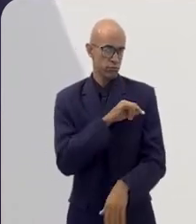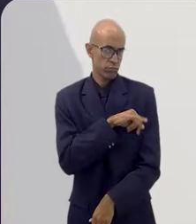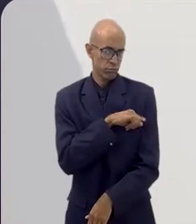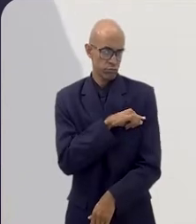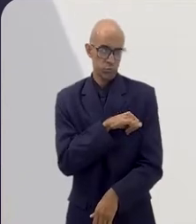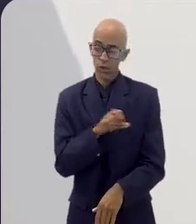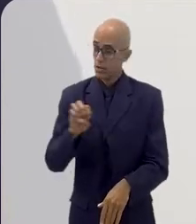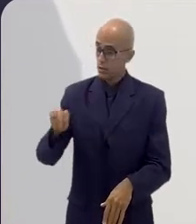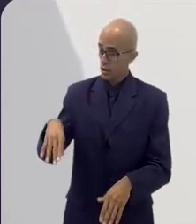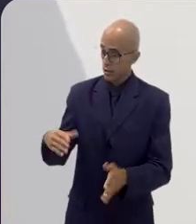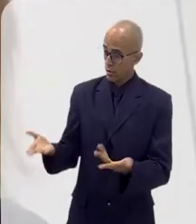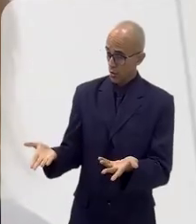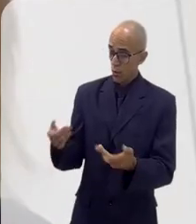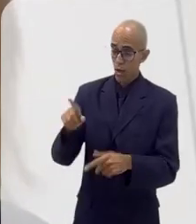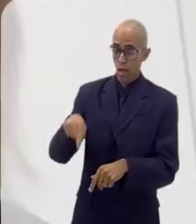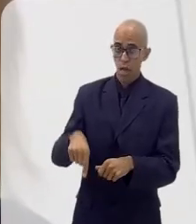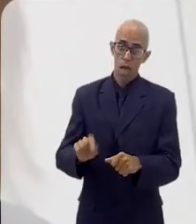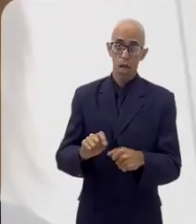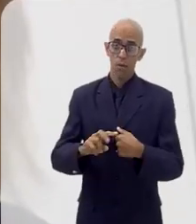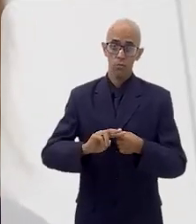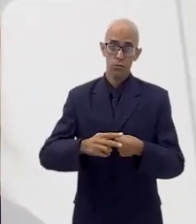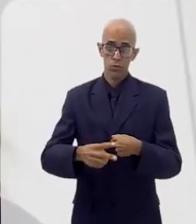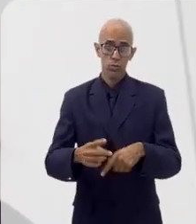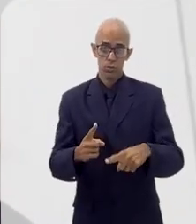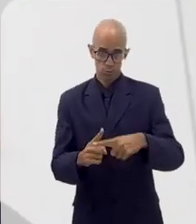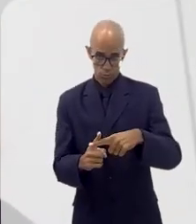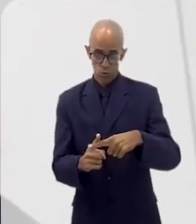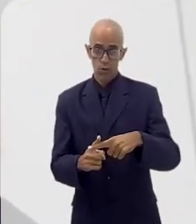Geisa, são resultados muito bons.